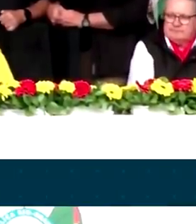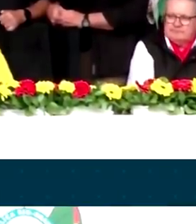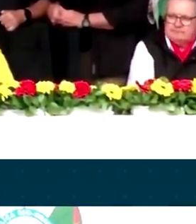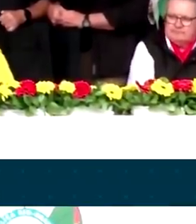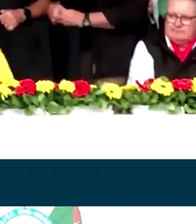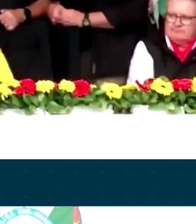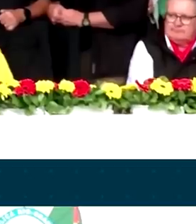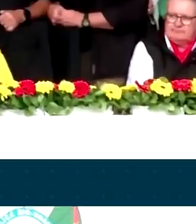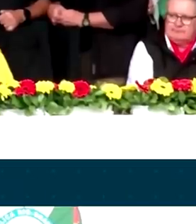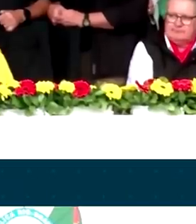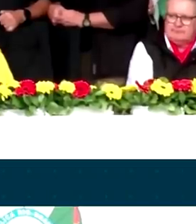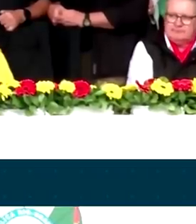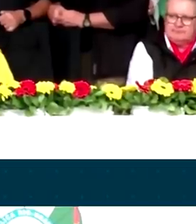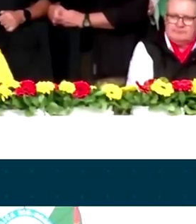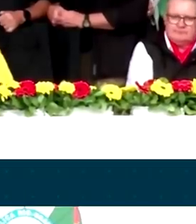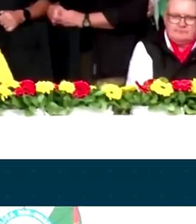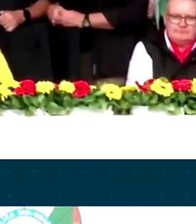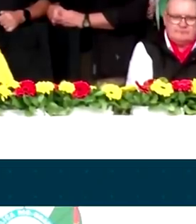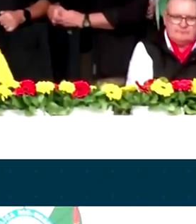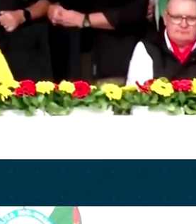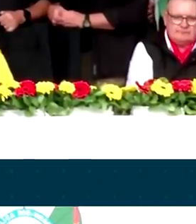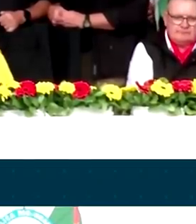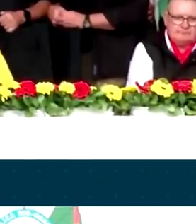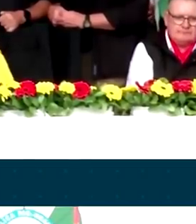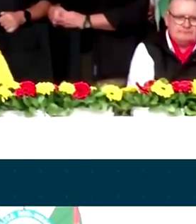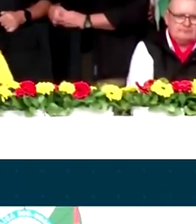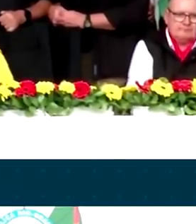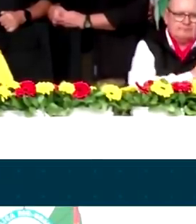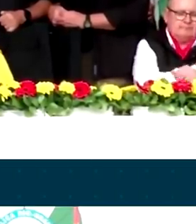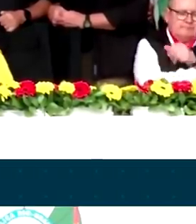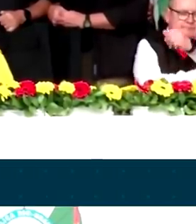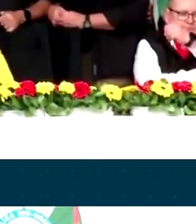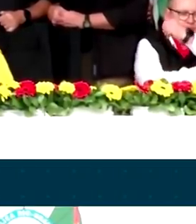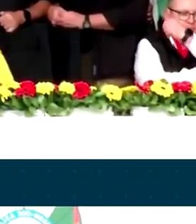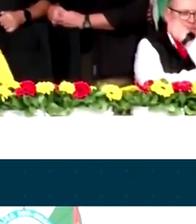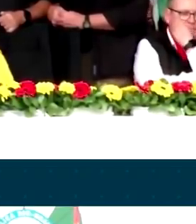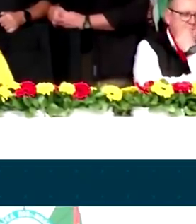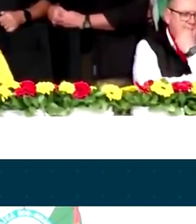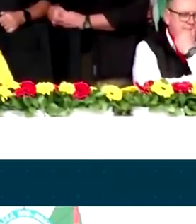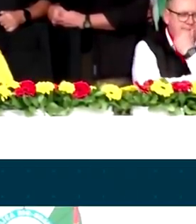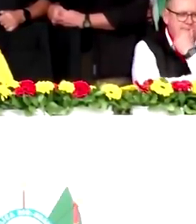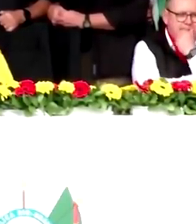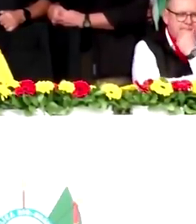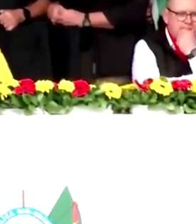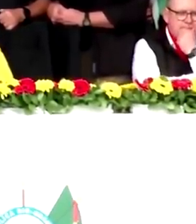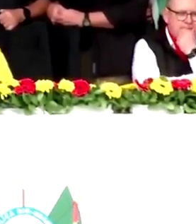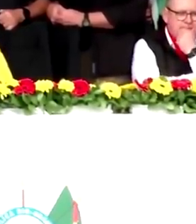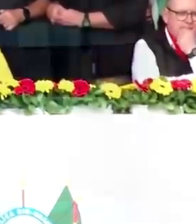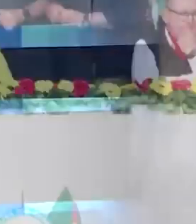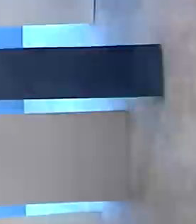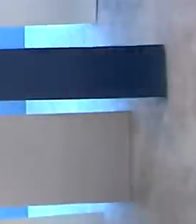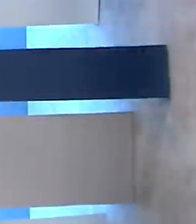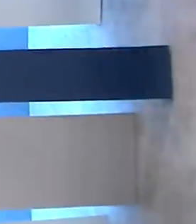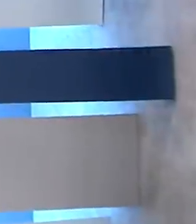trabalho de vocês. Segurança alimentar, divisas para o nosso Brasil.